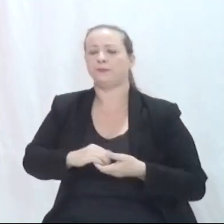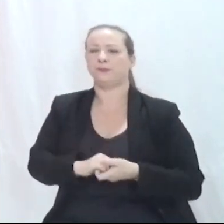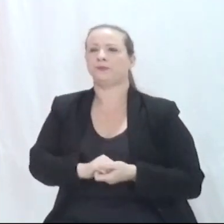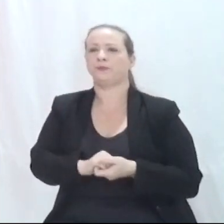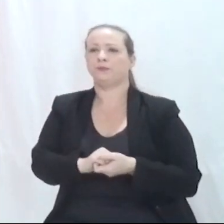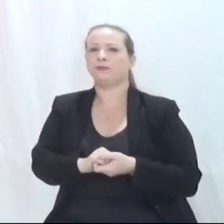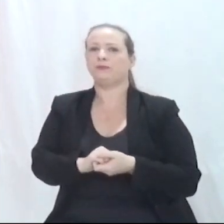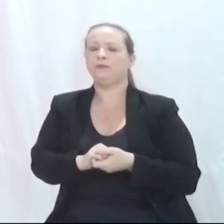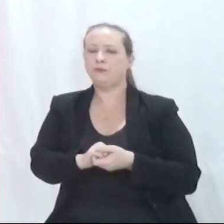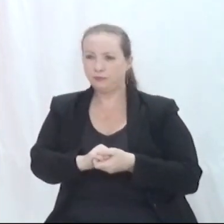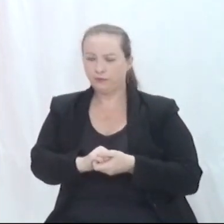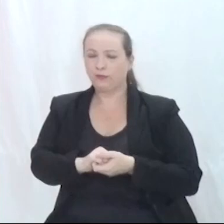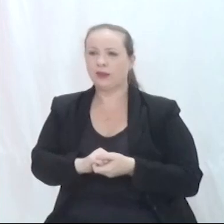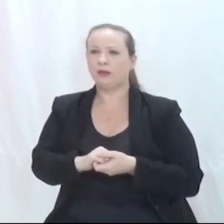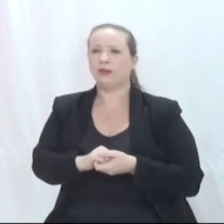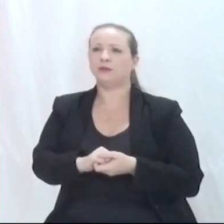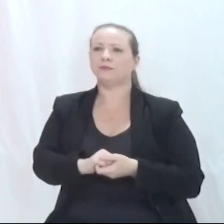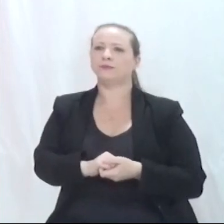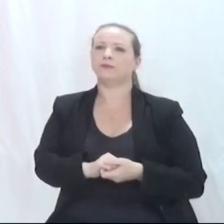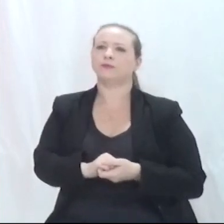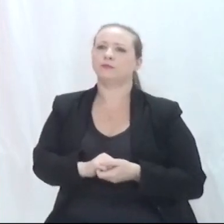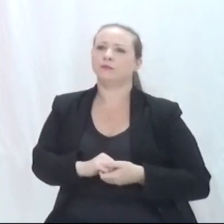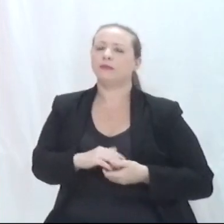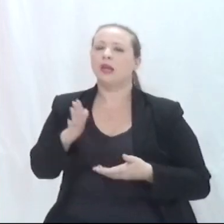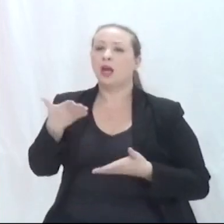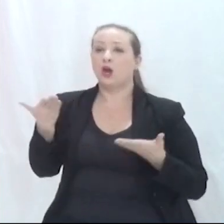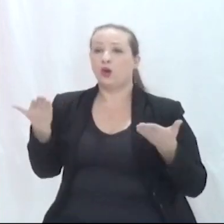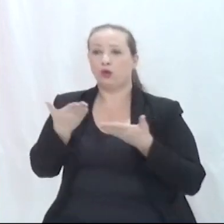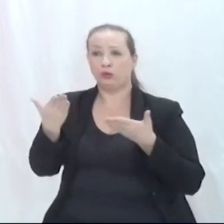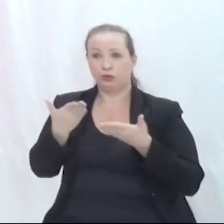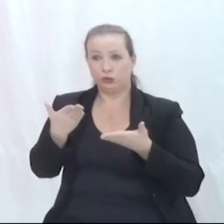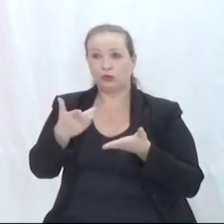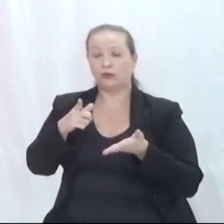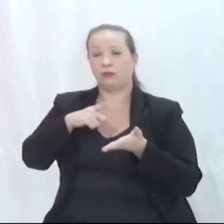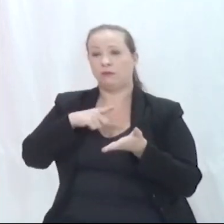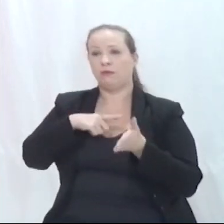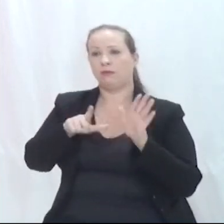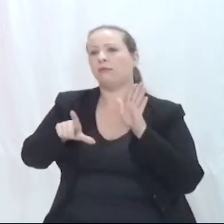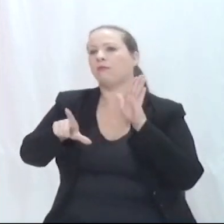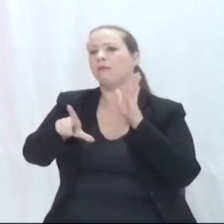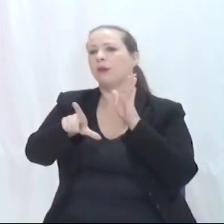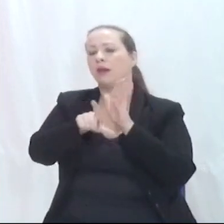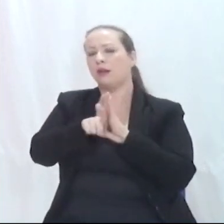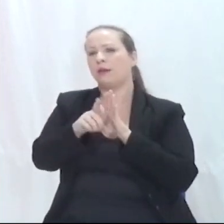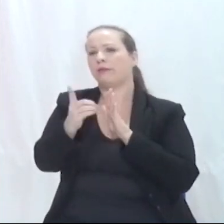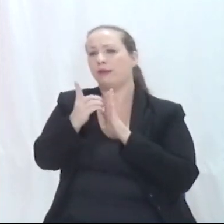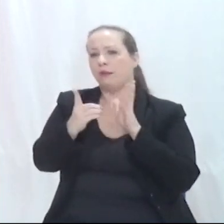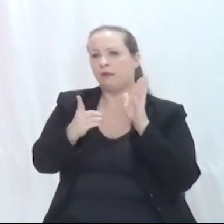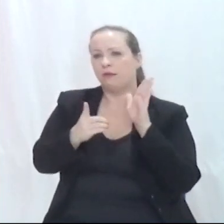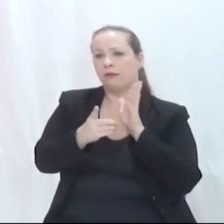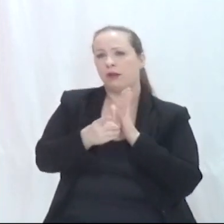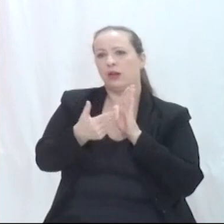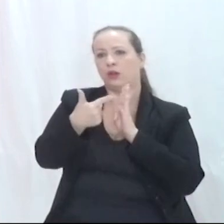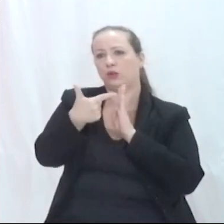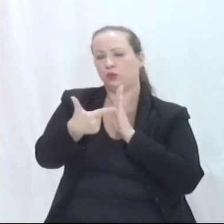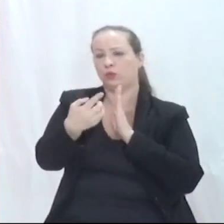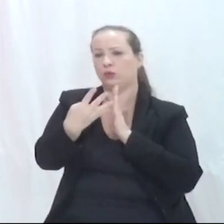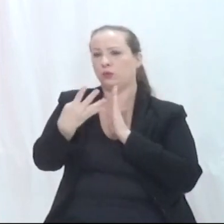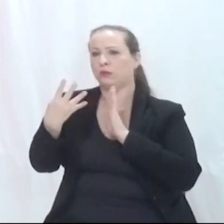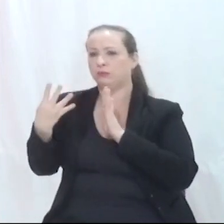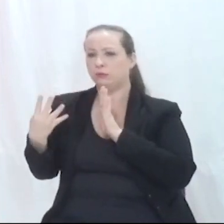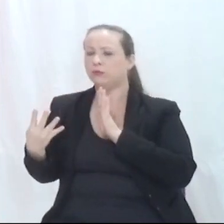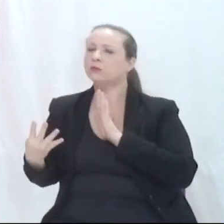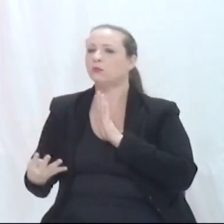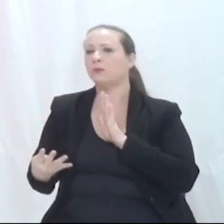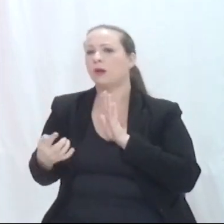Ressalto que esse instrumento de audiência pública está previsto no artigo 244 do Regimento Interno do Poder Legislativo desse